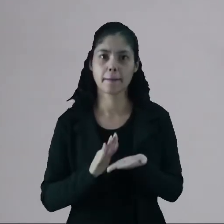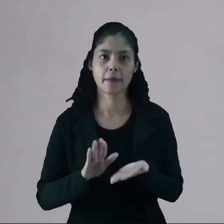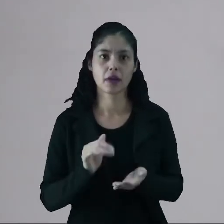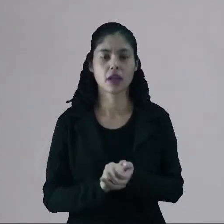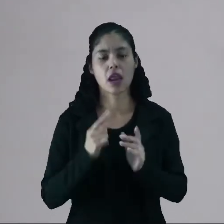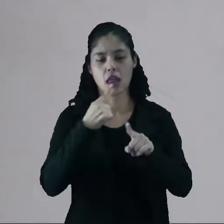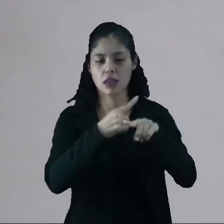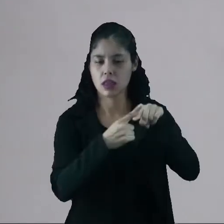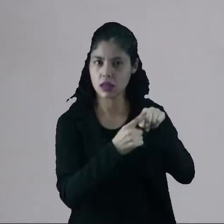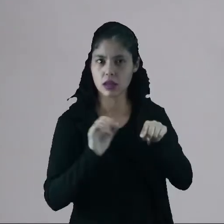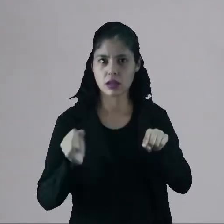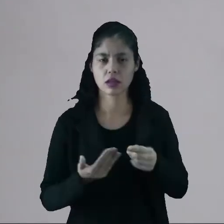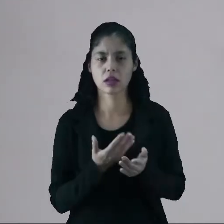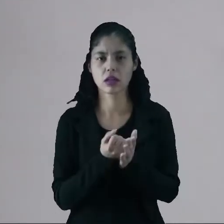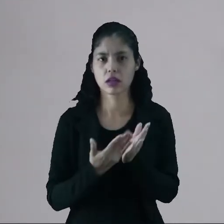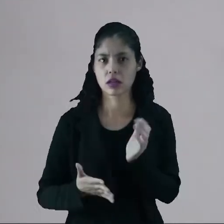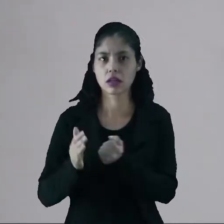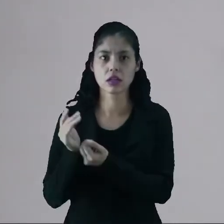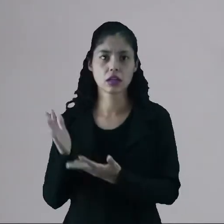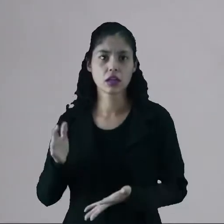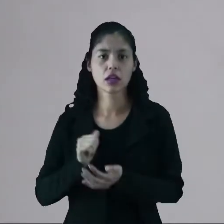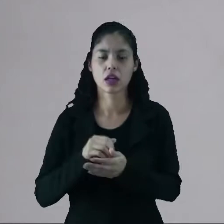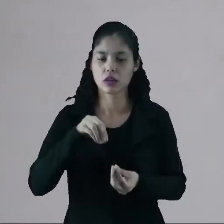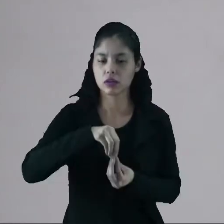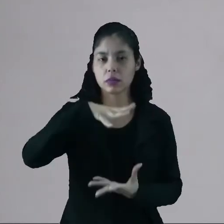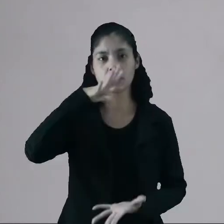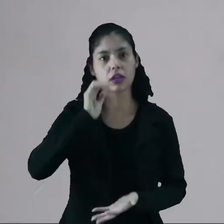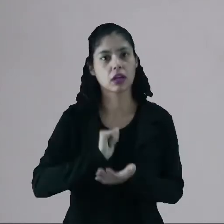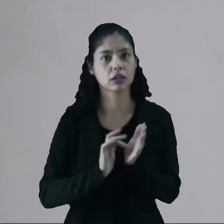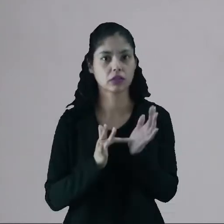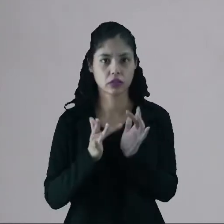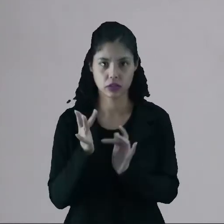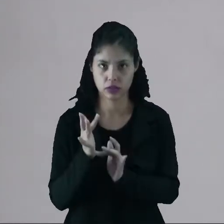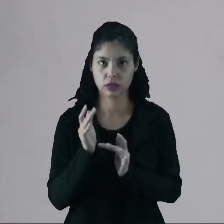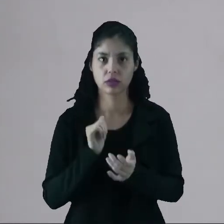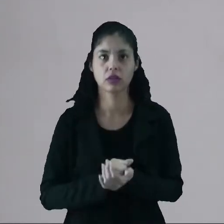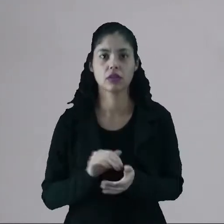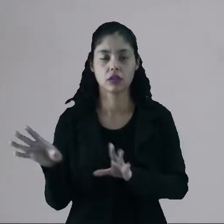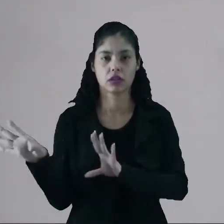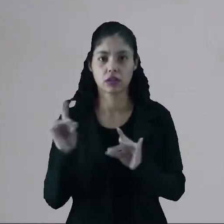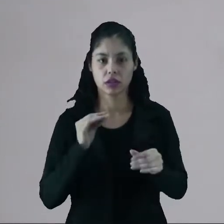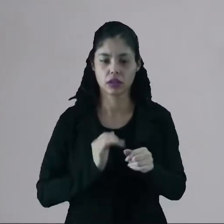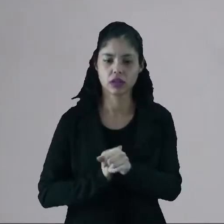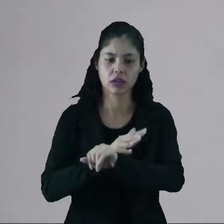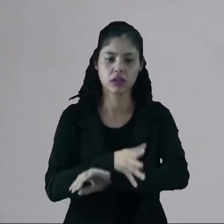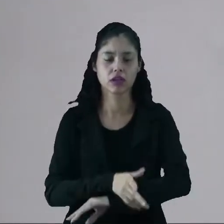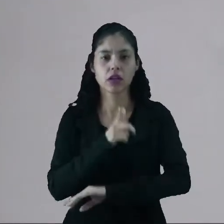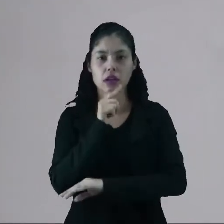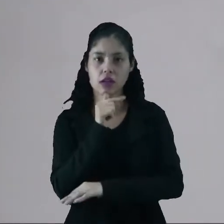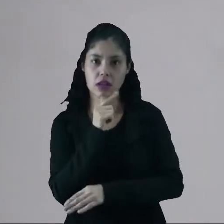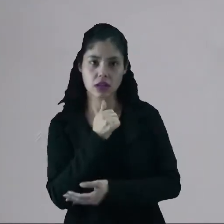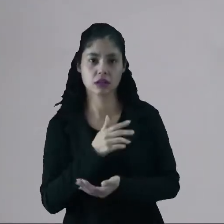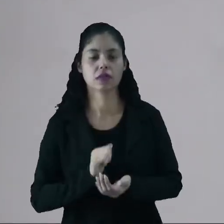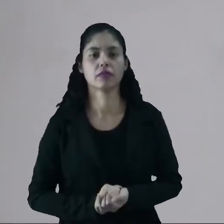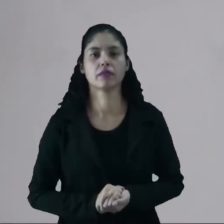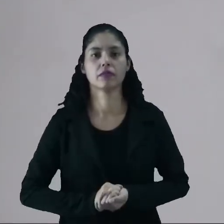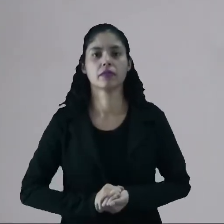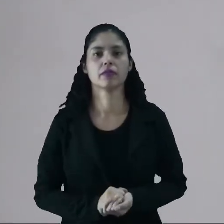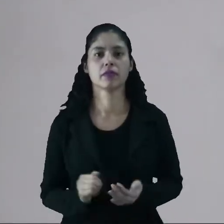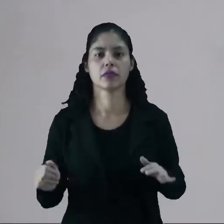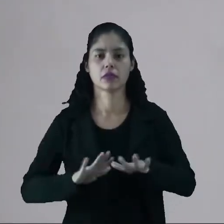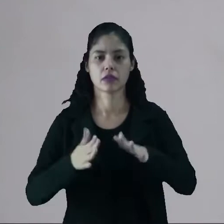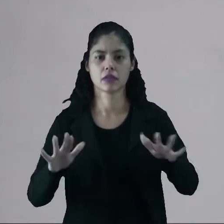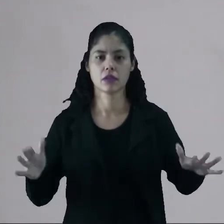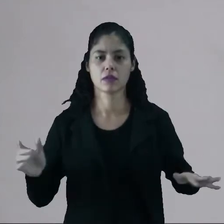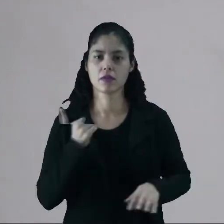crucificação, vai falar dos milagres de Jesus, né, a travessia do Mar Vermelho. Então, são